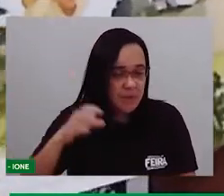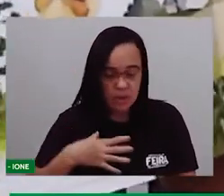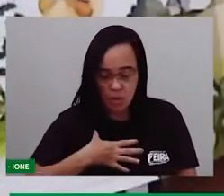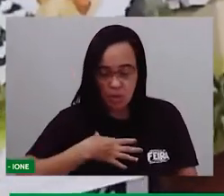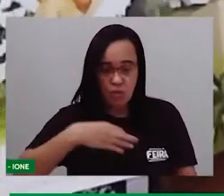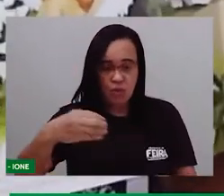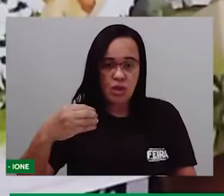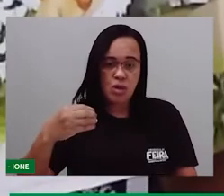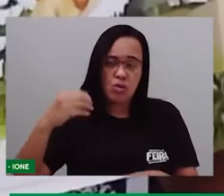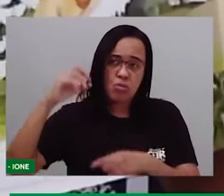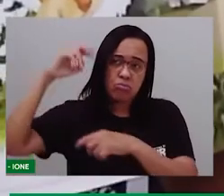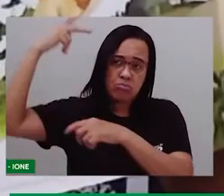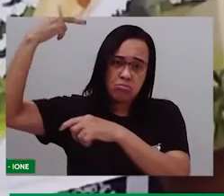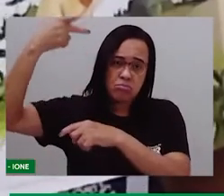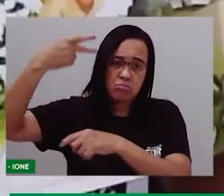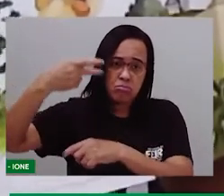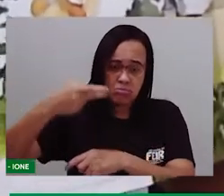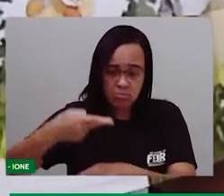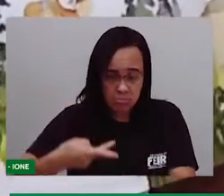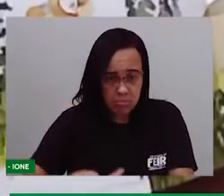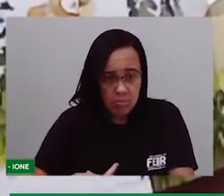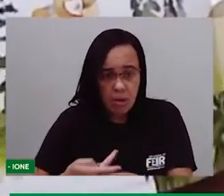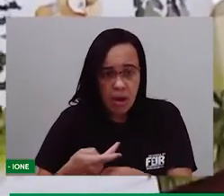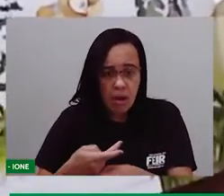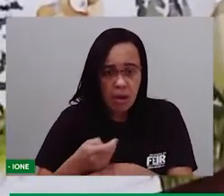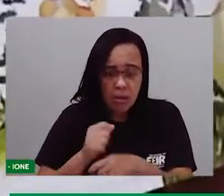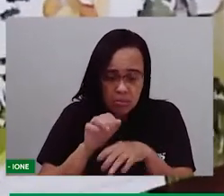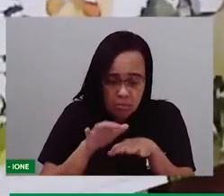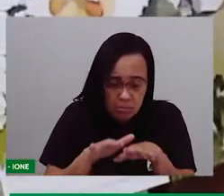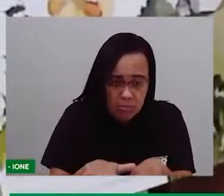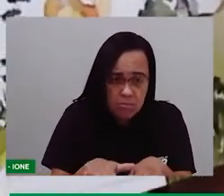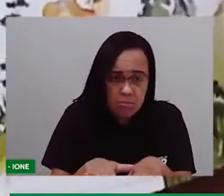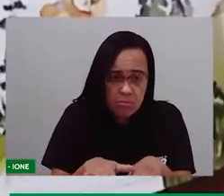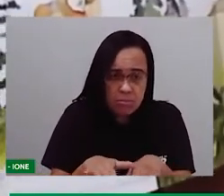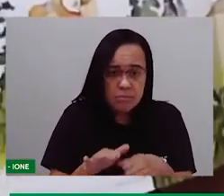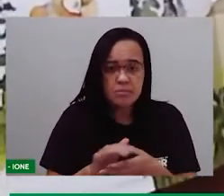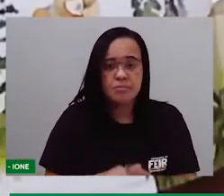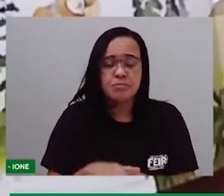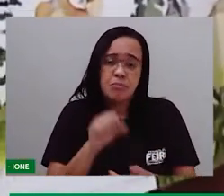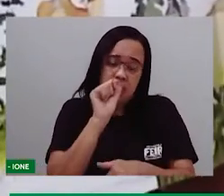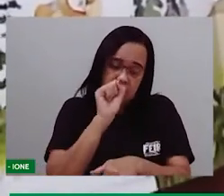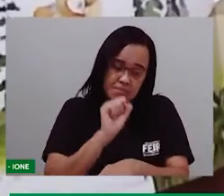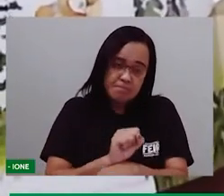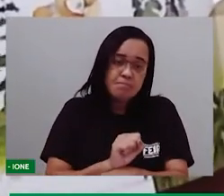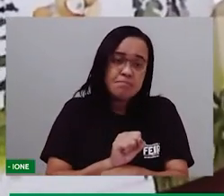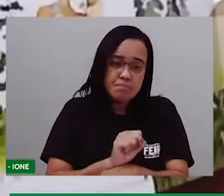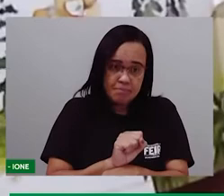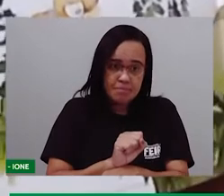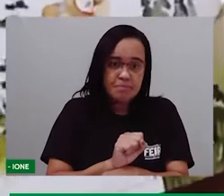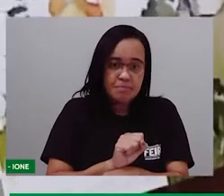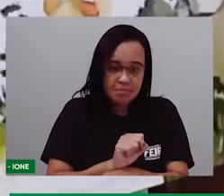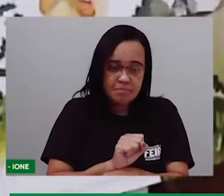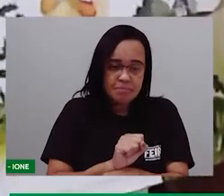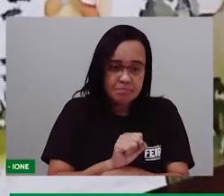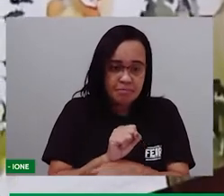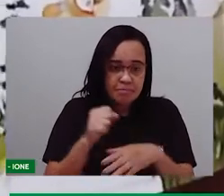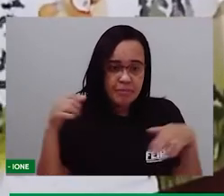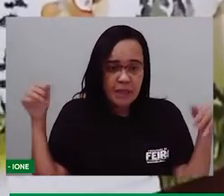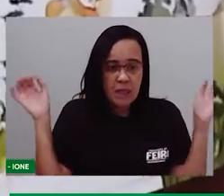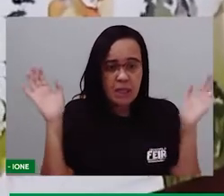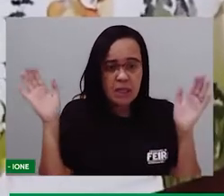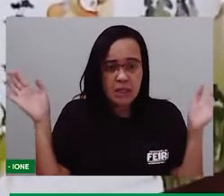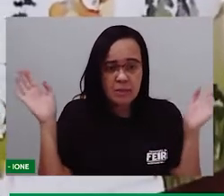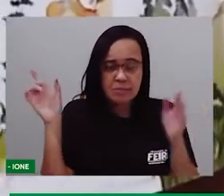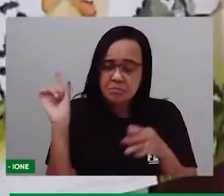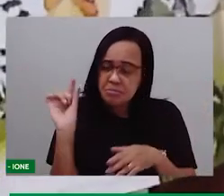caiu do ninho e estava agachado no chão, parado, com as asinhas bem pequenas,